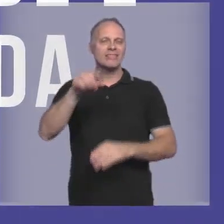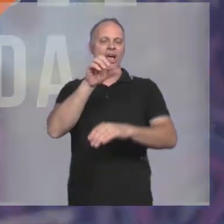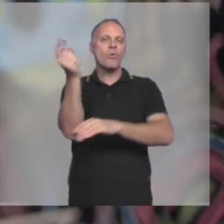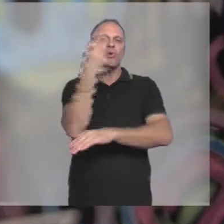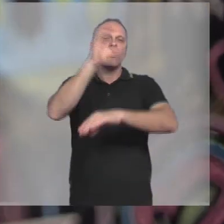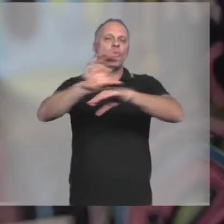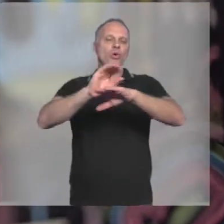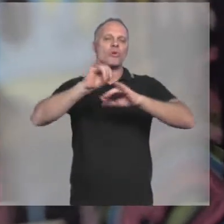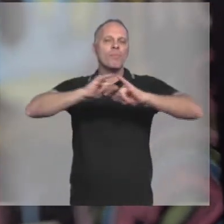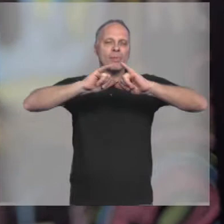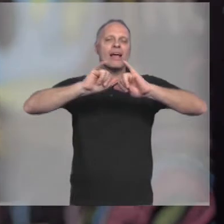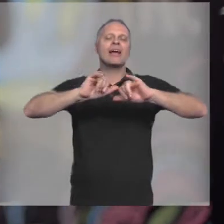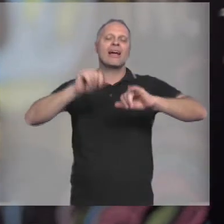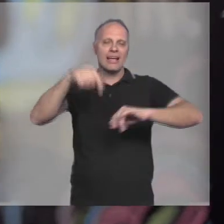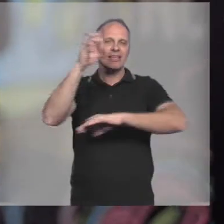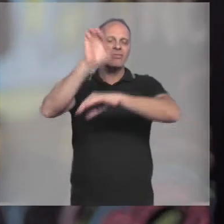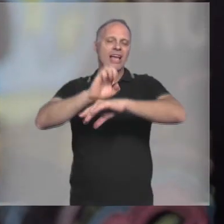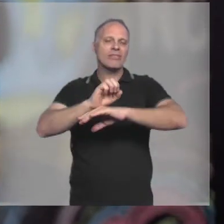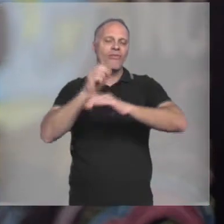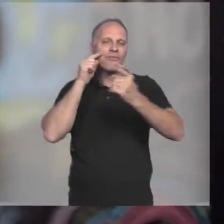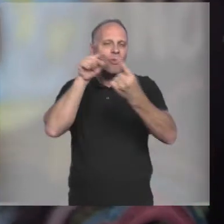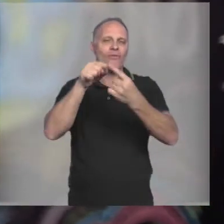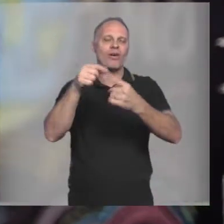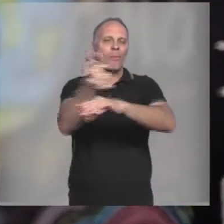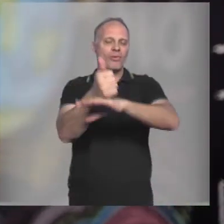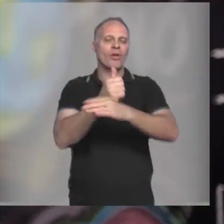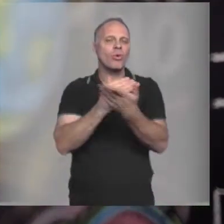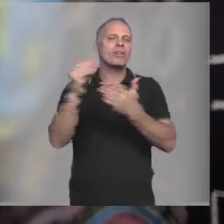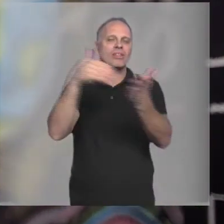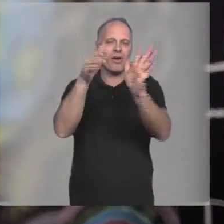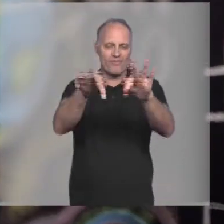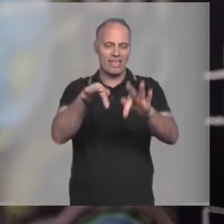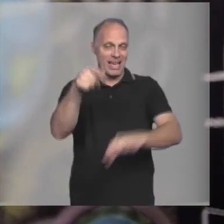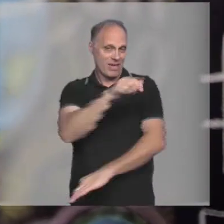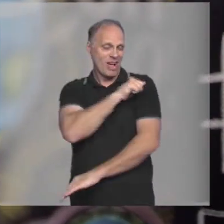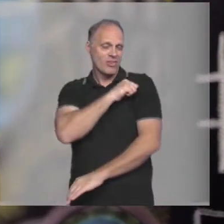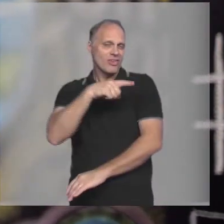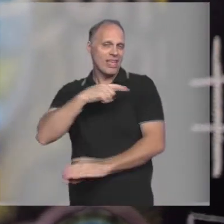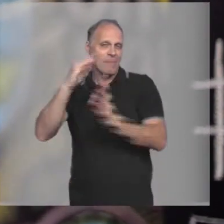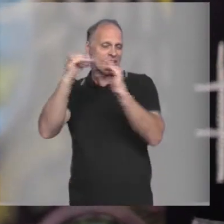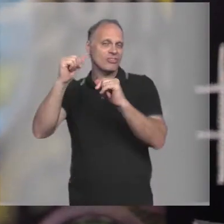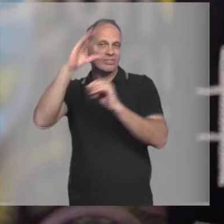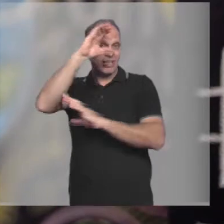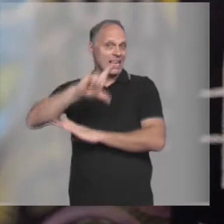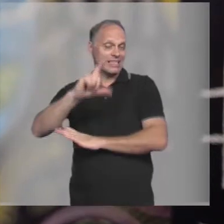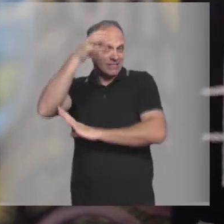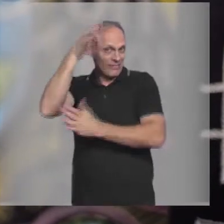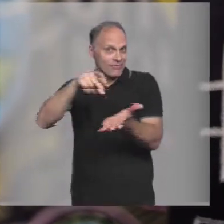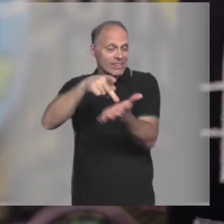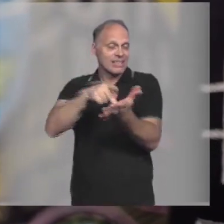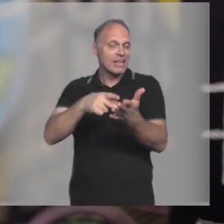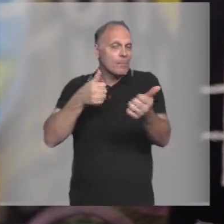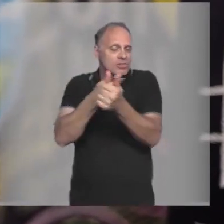Ele é o único curso de Publicidade e Propaganda do Estado voltado à prática profissional do início ao fim. Nele, os alunos recebem demandas de clientes reais aproximando a